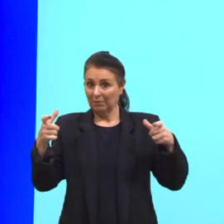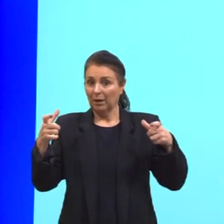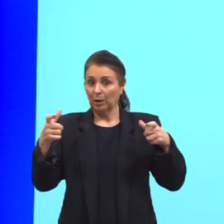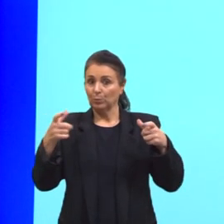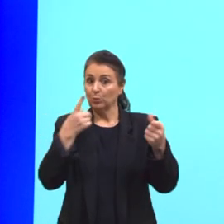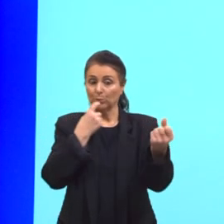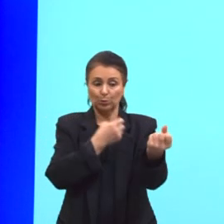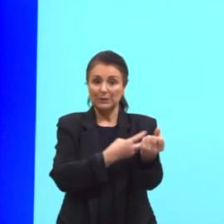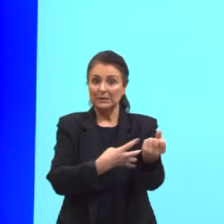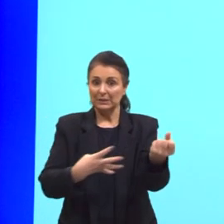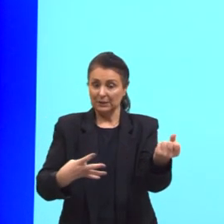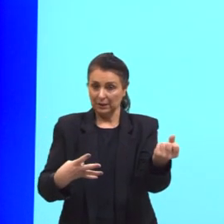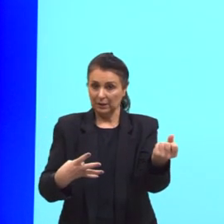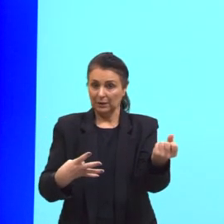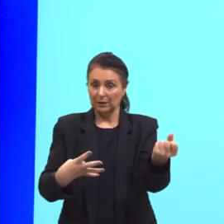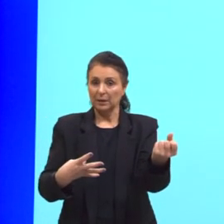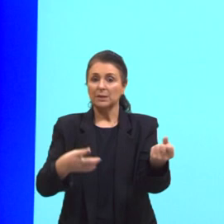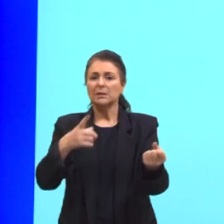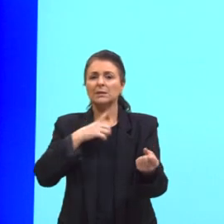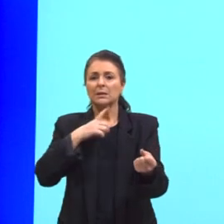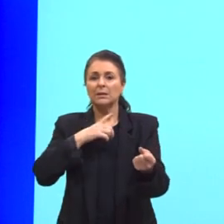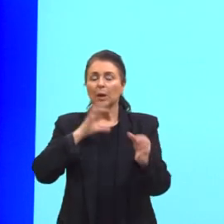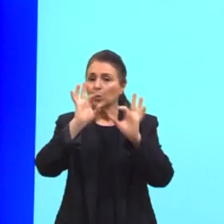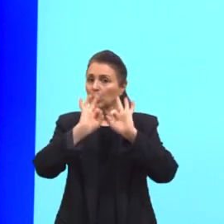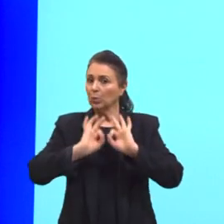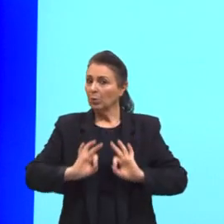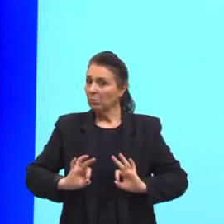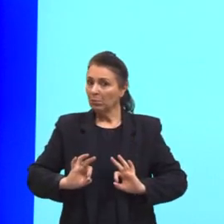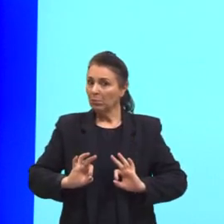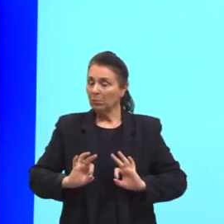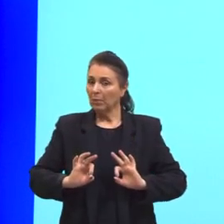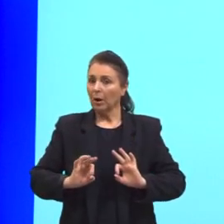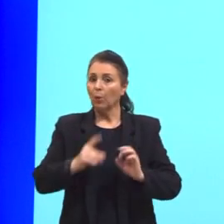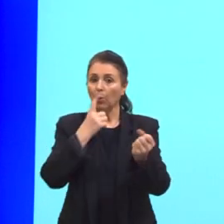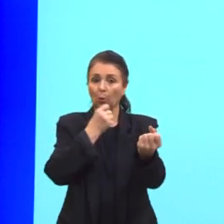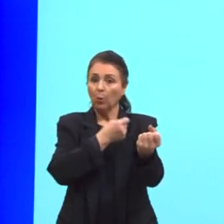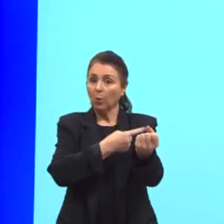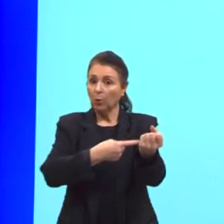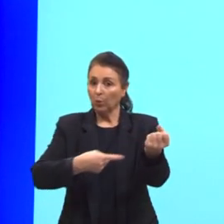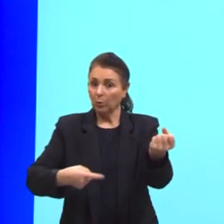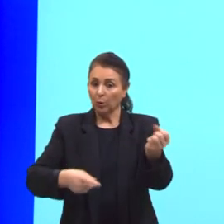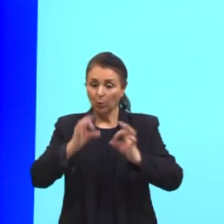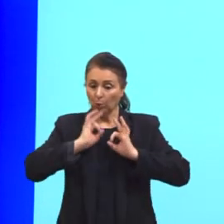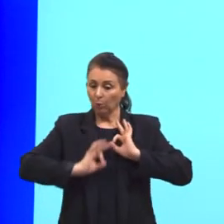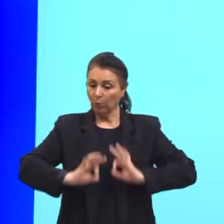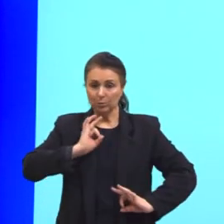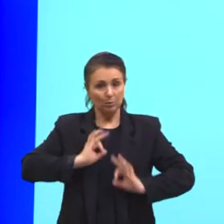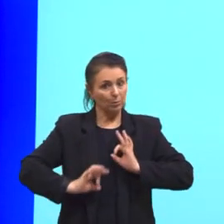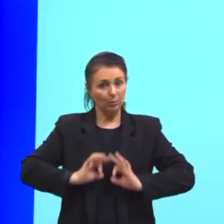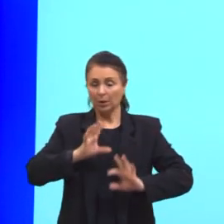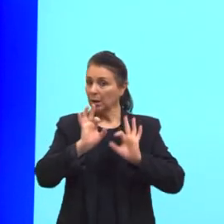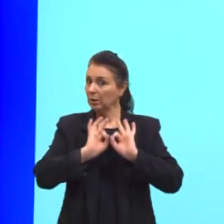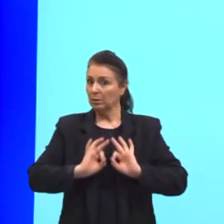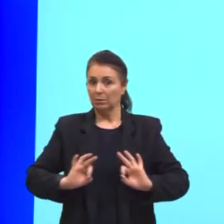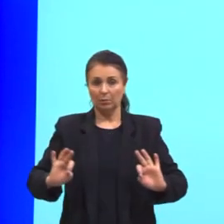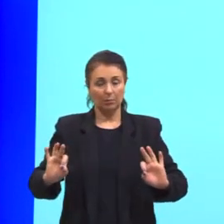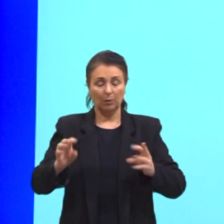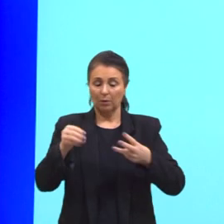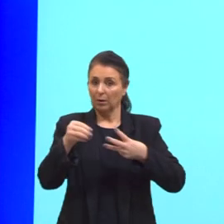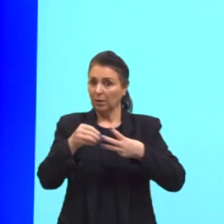sangue. Se tivermos normal, então, normais, a gente vai ter essas células